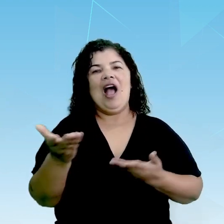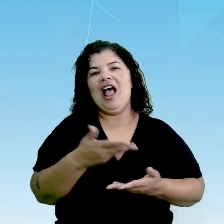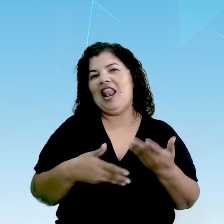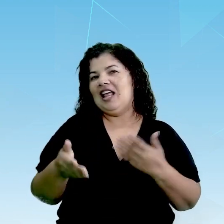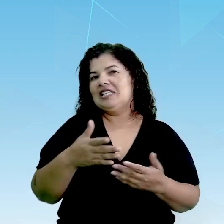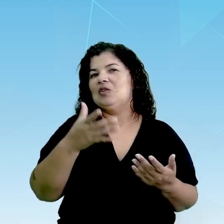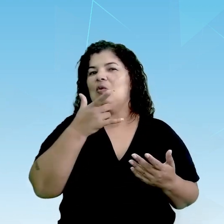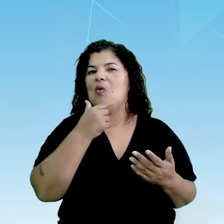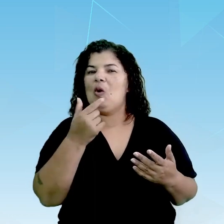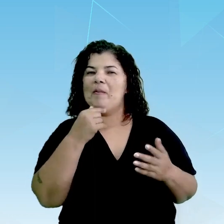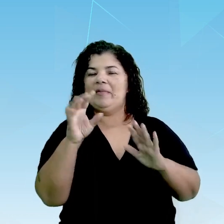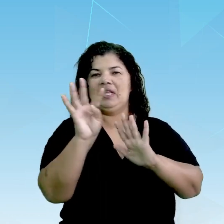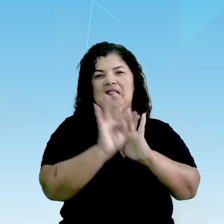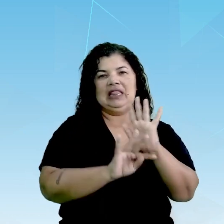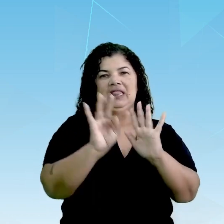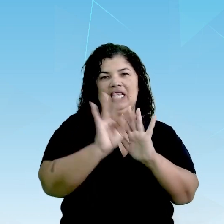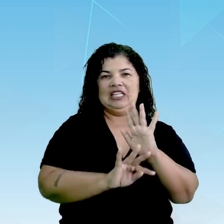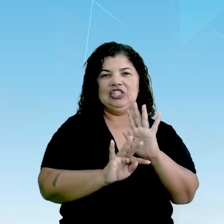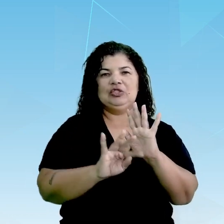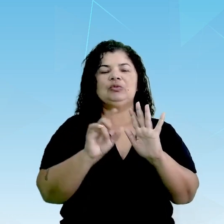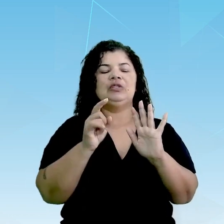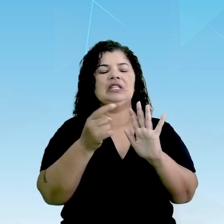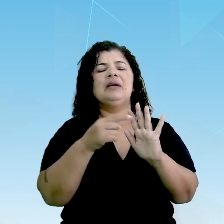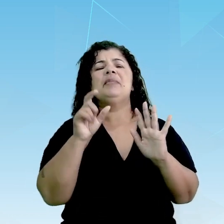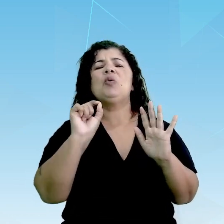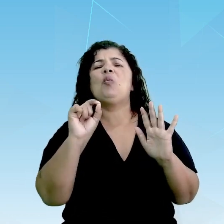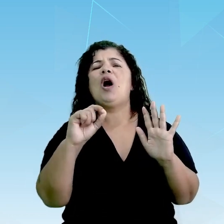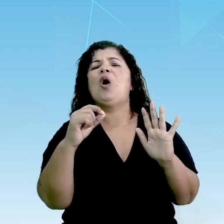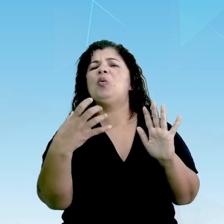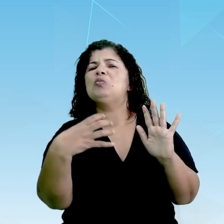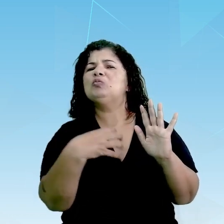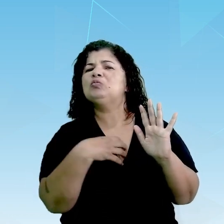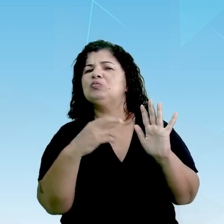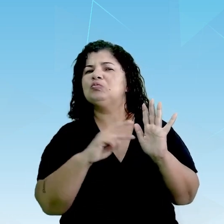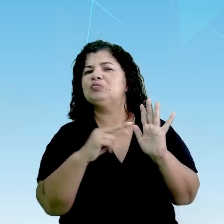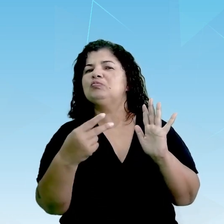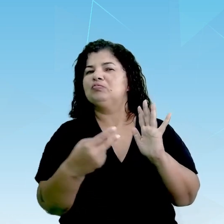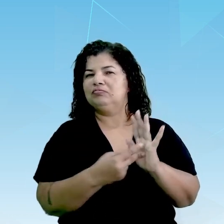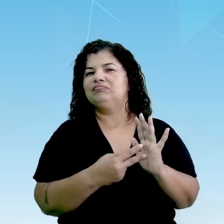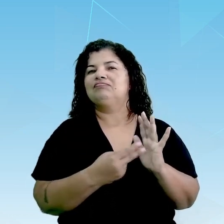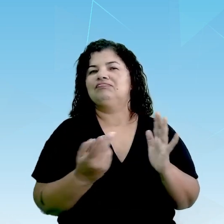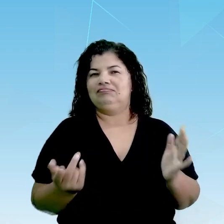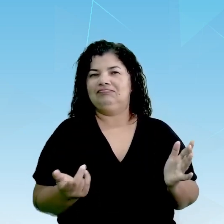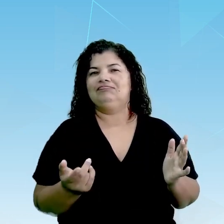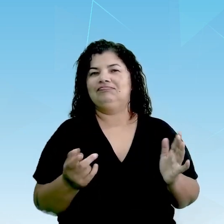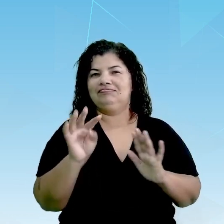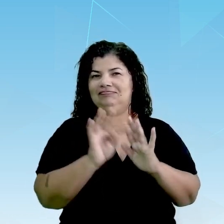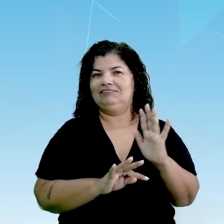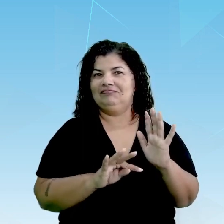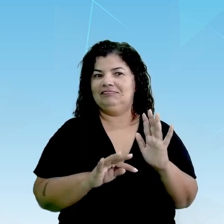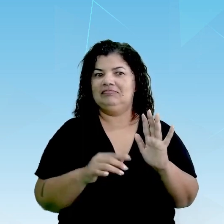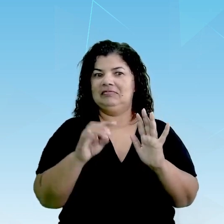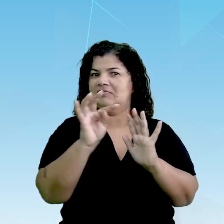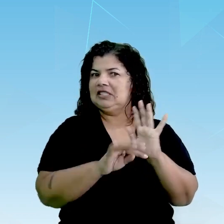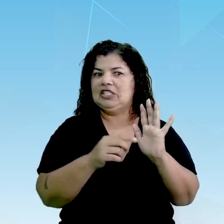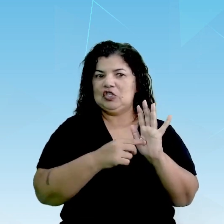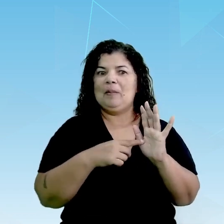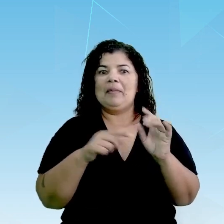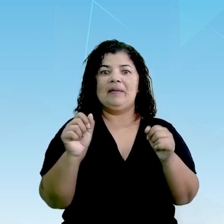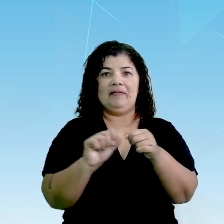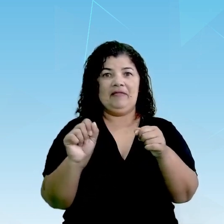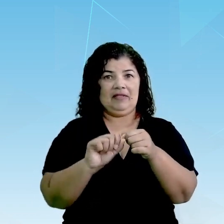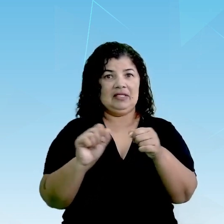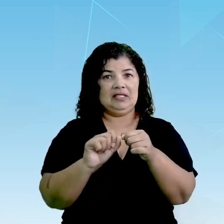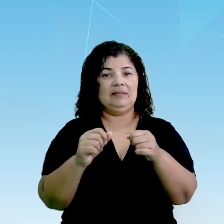o texto e a intencionalidade. A intenção. Todo texto, ele é produzido